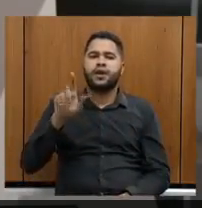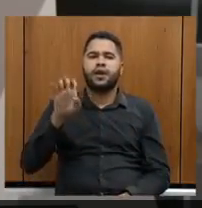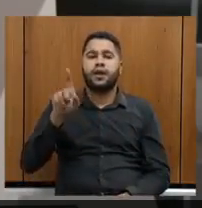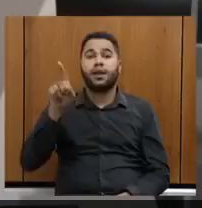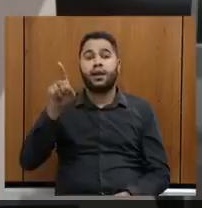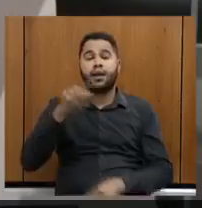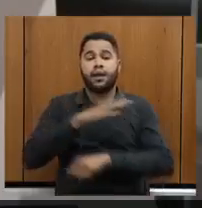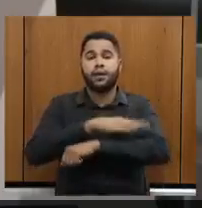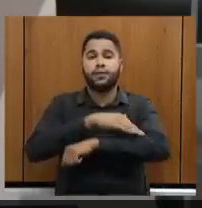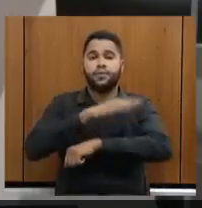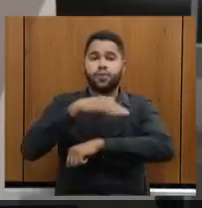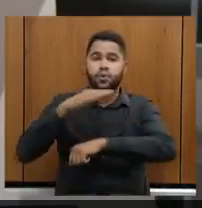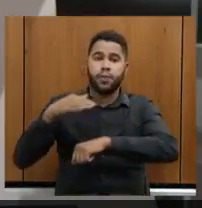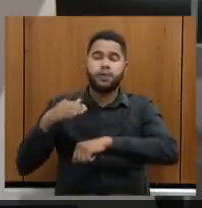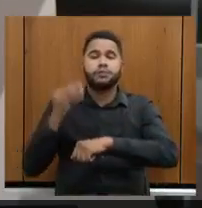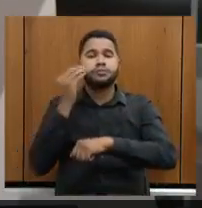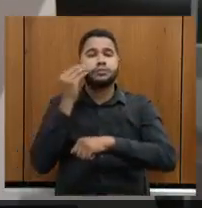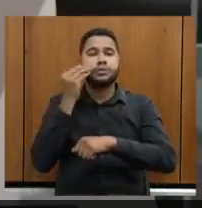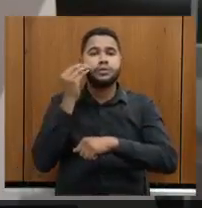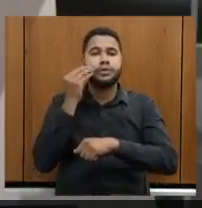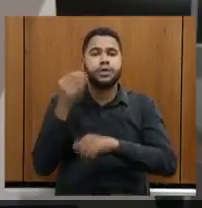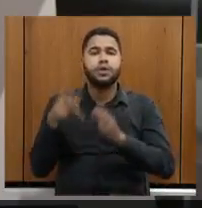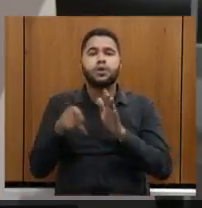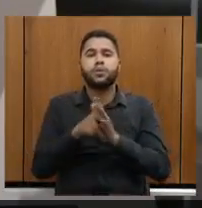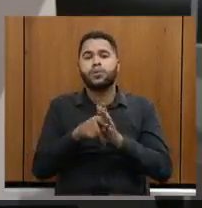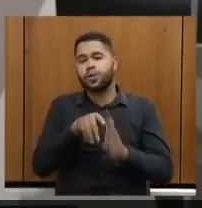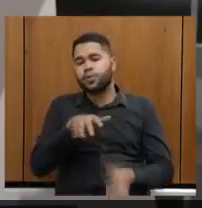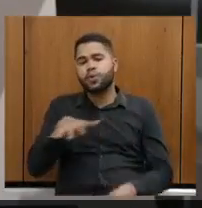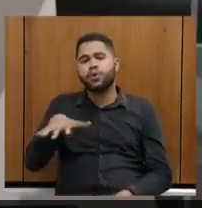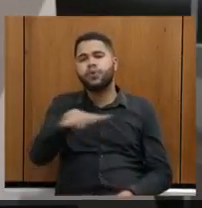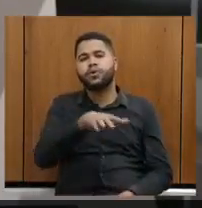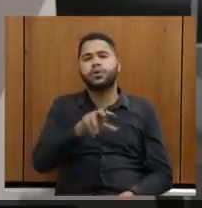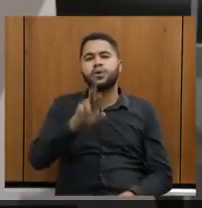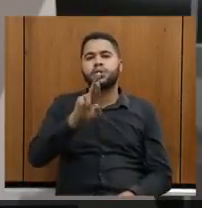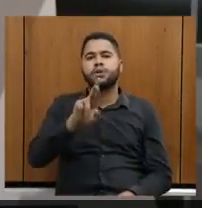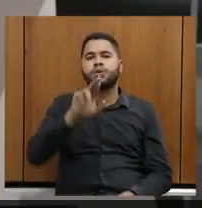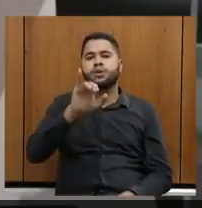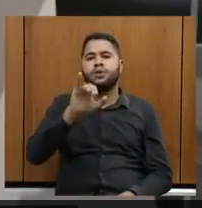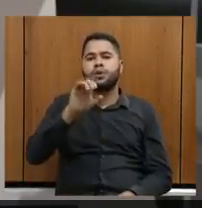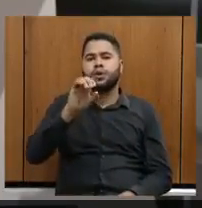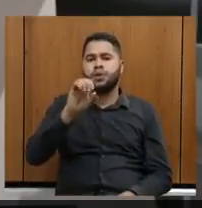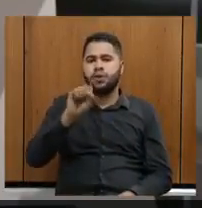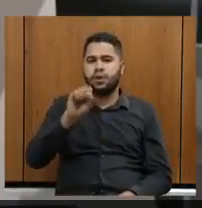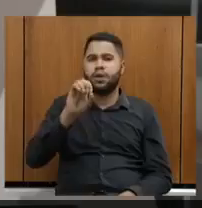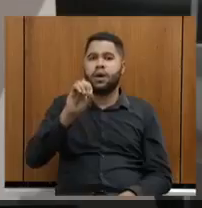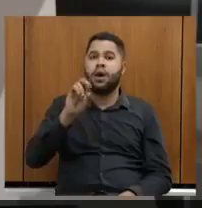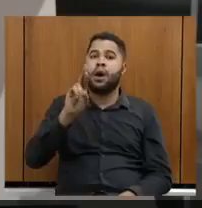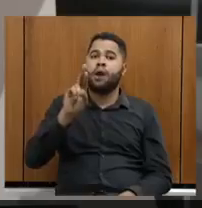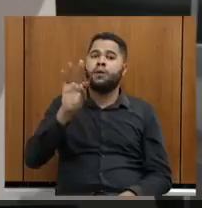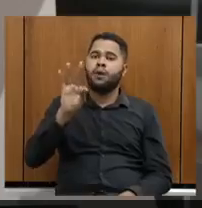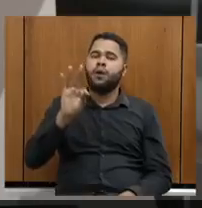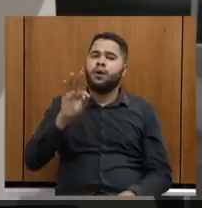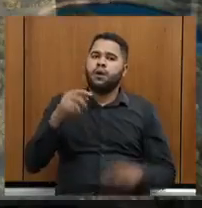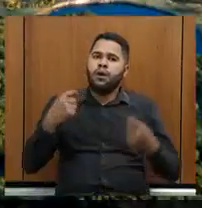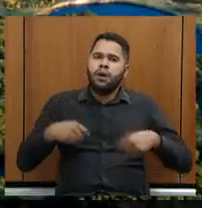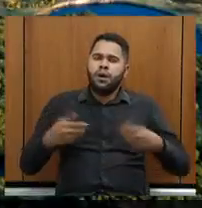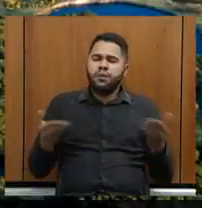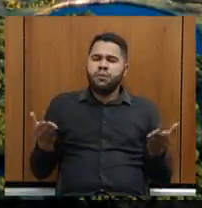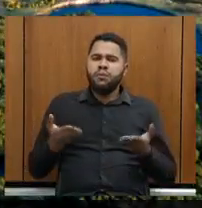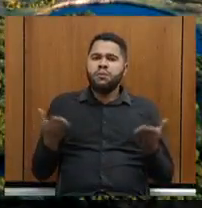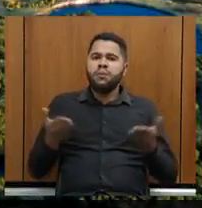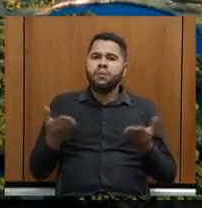está marcando a visita para instalar um resort nessa cidade de Brumadinho, que necessita da gente nesse momento.